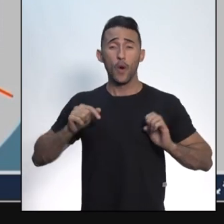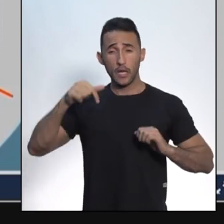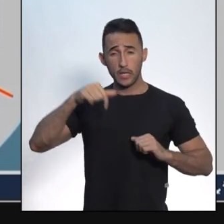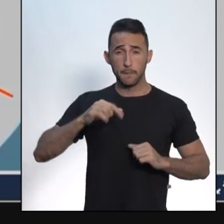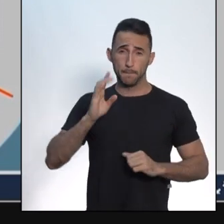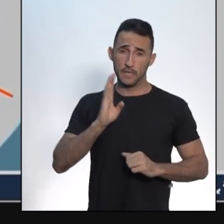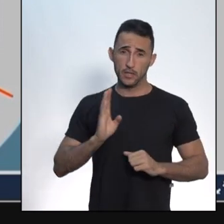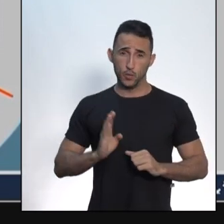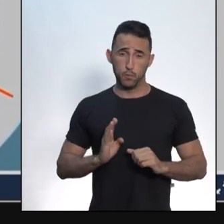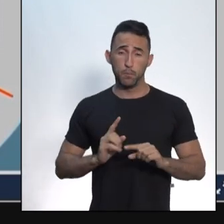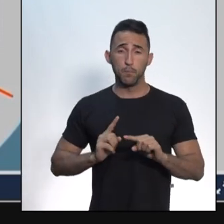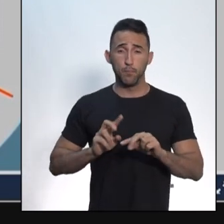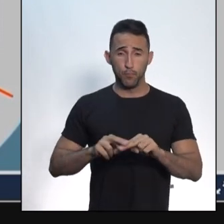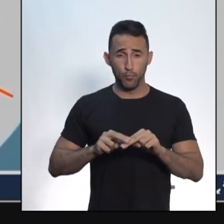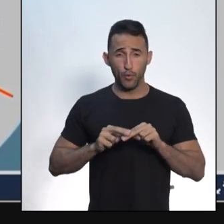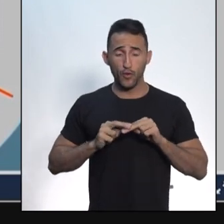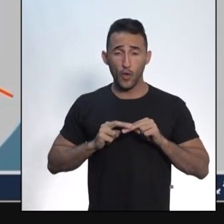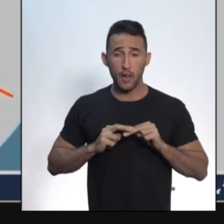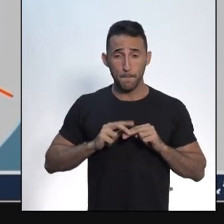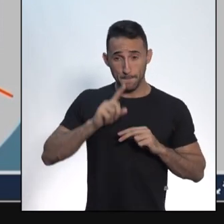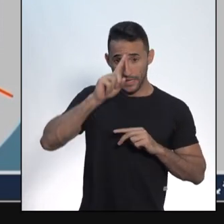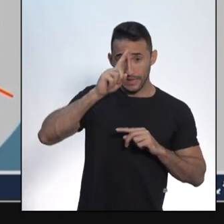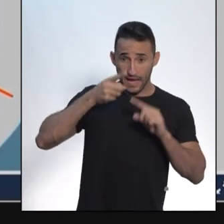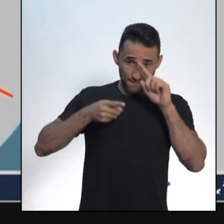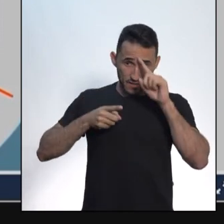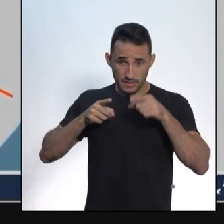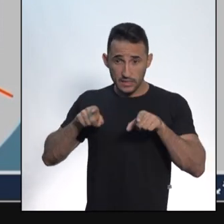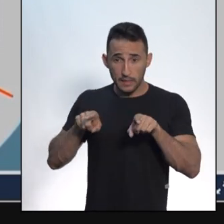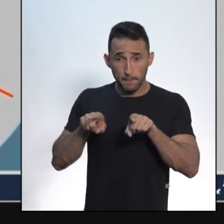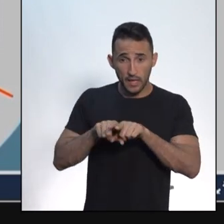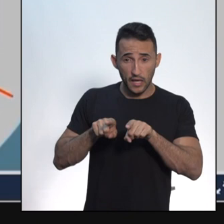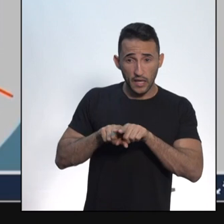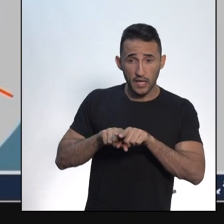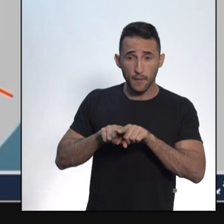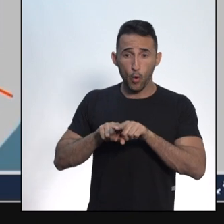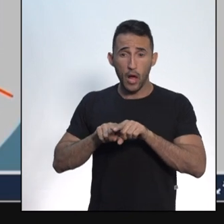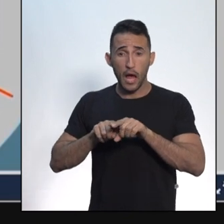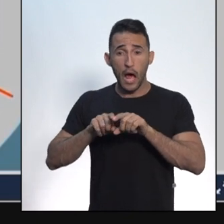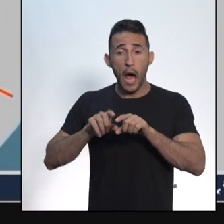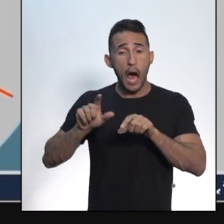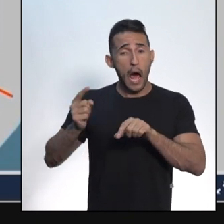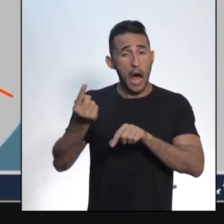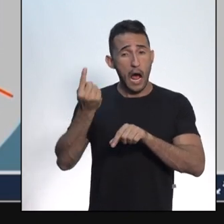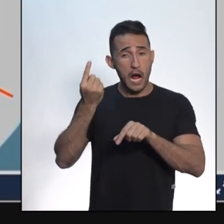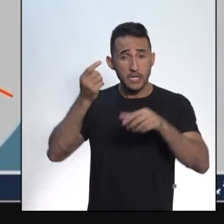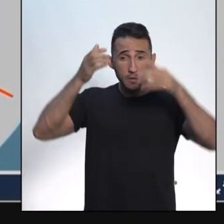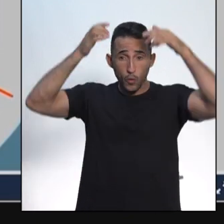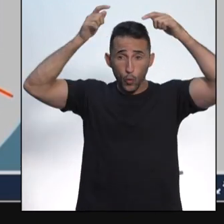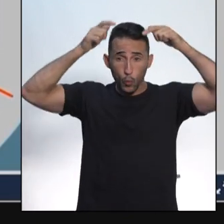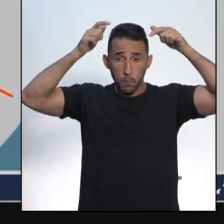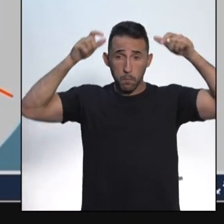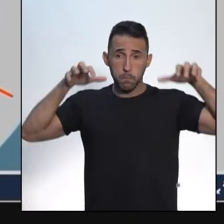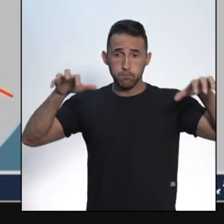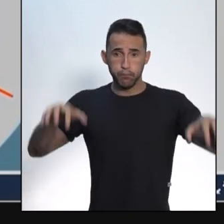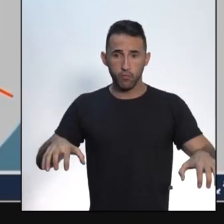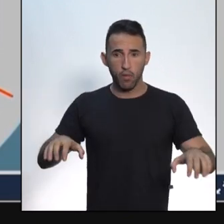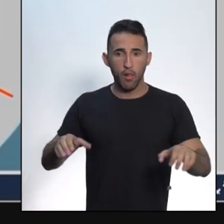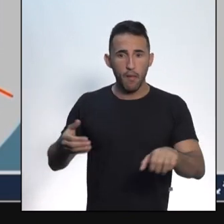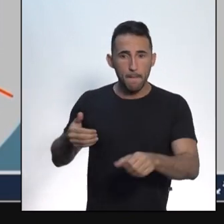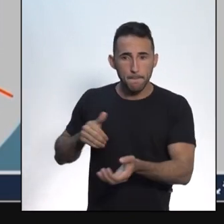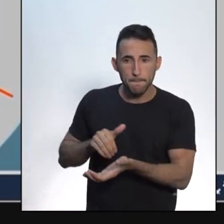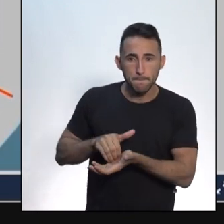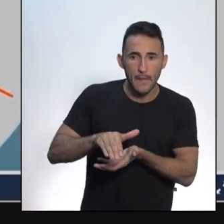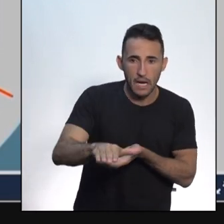da proclamação da república e do golpe de Estado que derrubou a monarquia, golpe de Estado que derrubou Dom Pedro II.